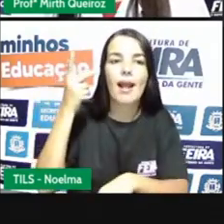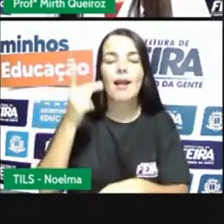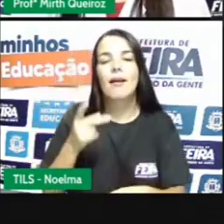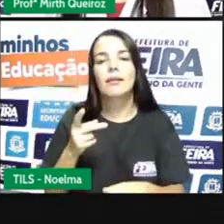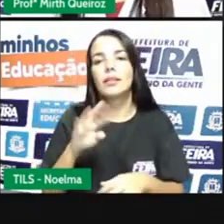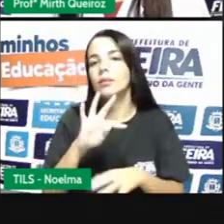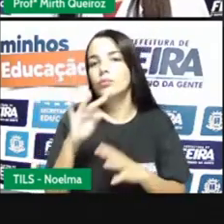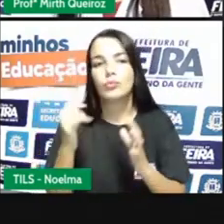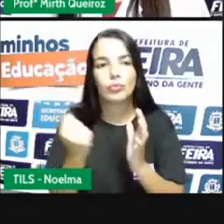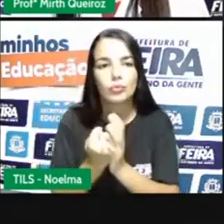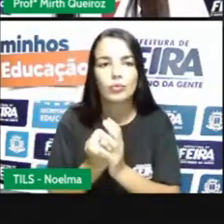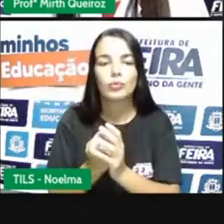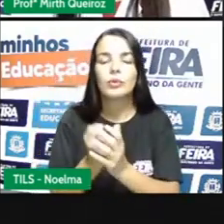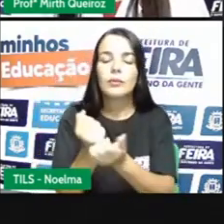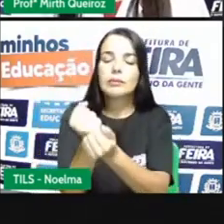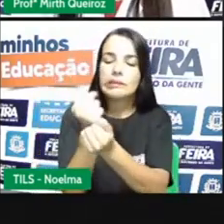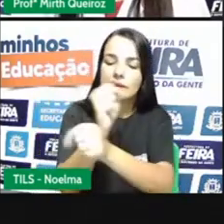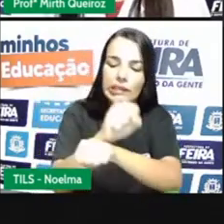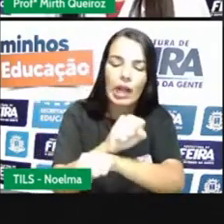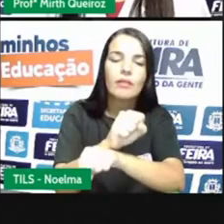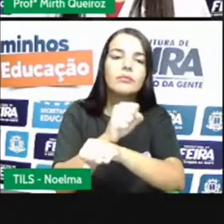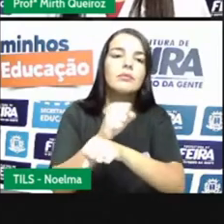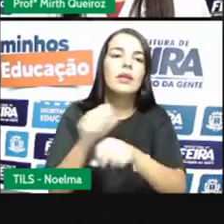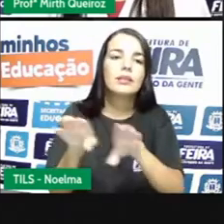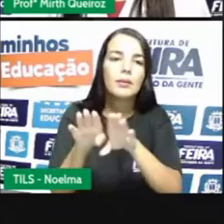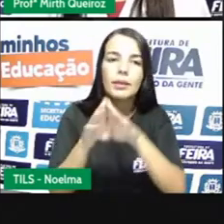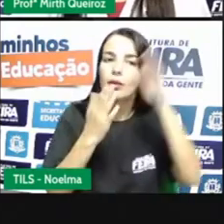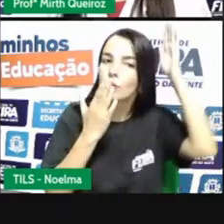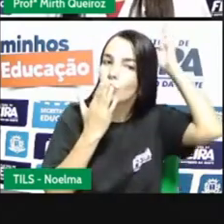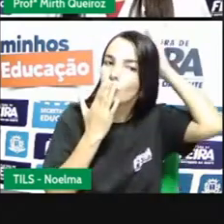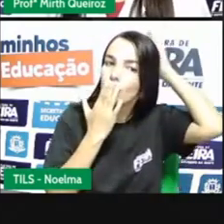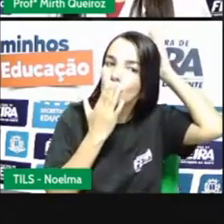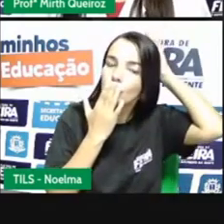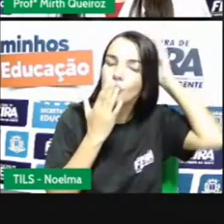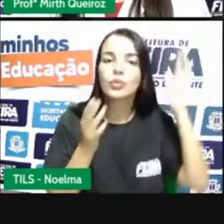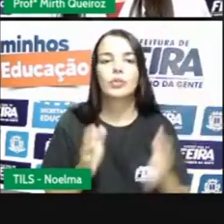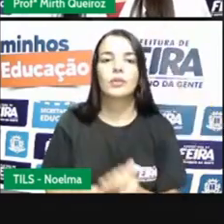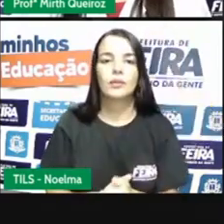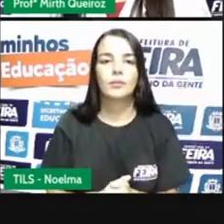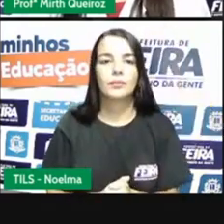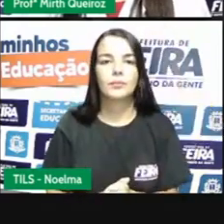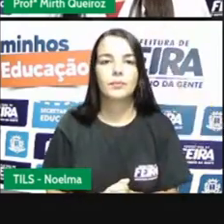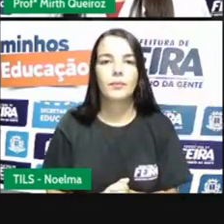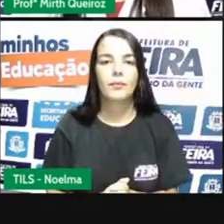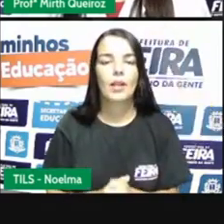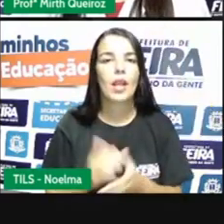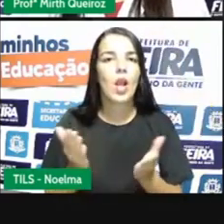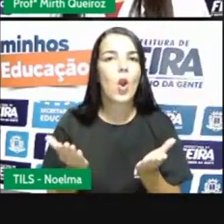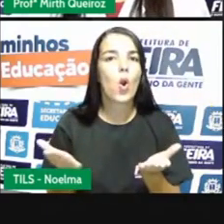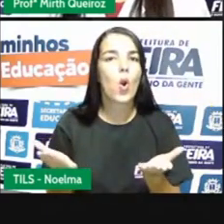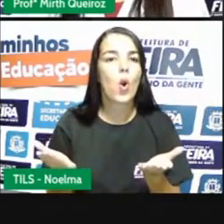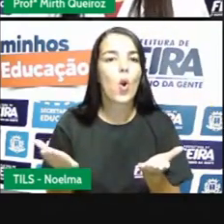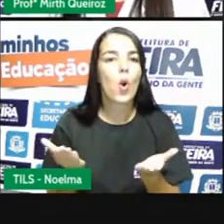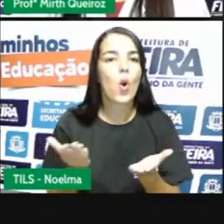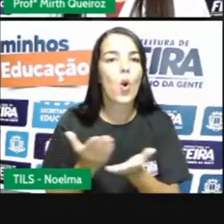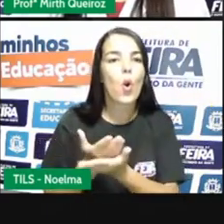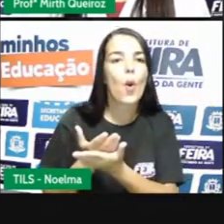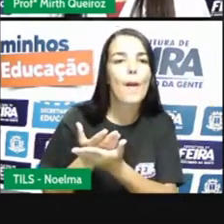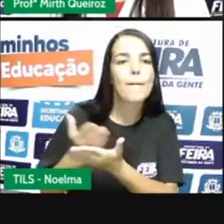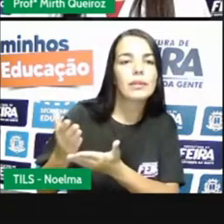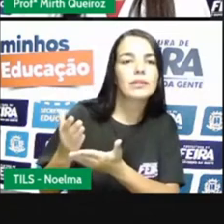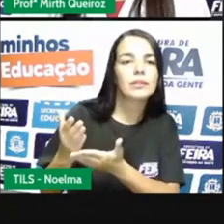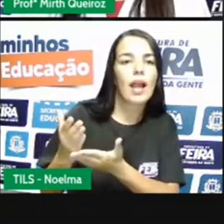escravos fugitivos, aprisionamento de indígenas e a busca por metais preciosos. E aí começa o início da